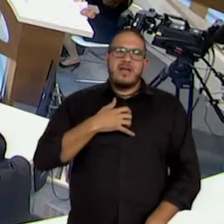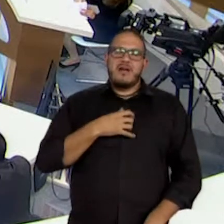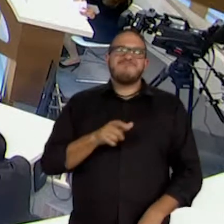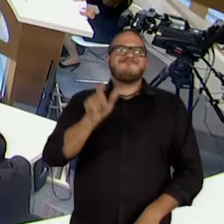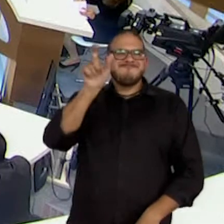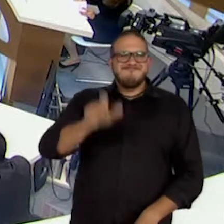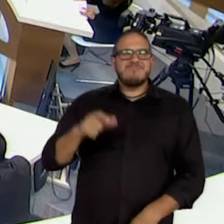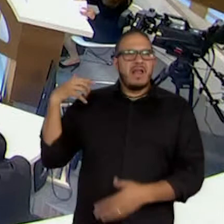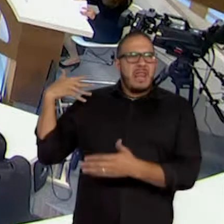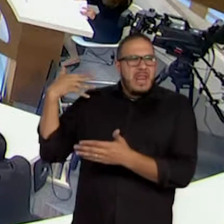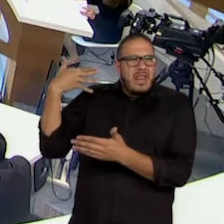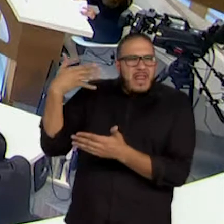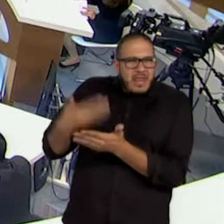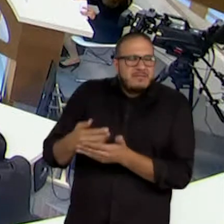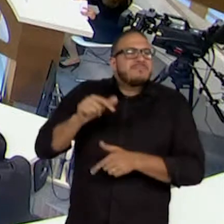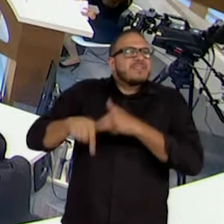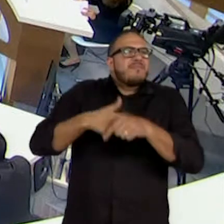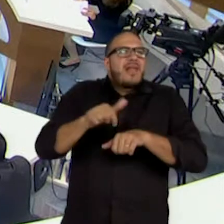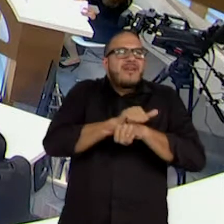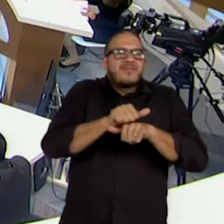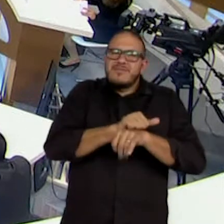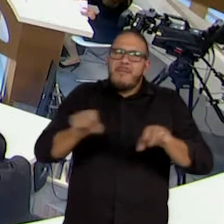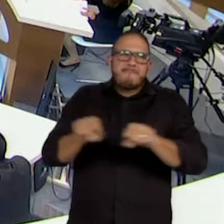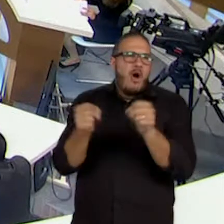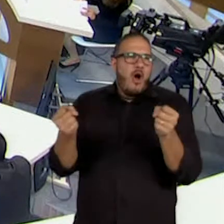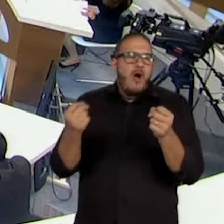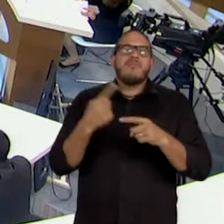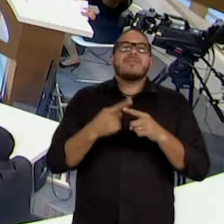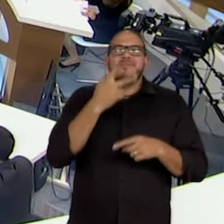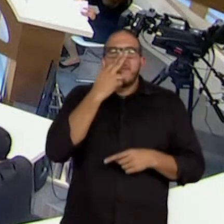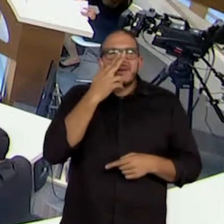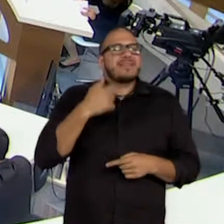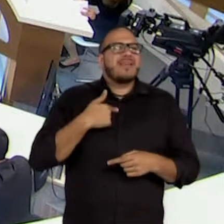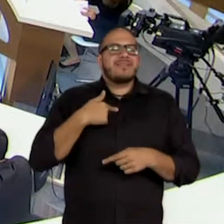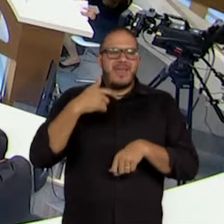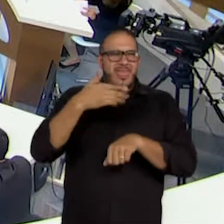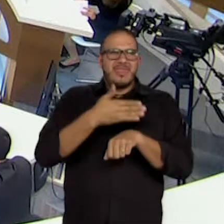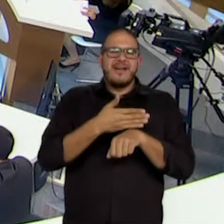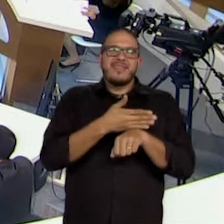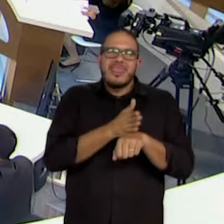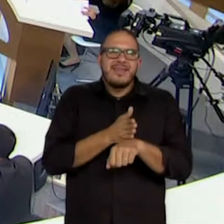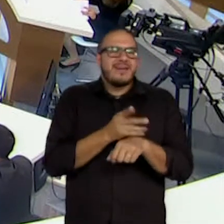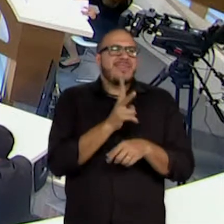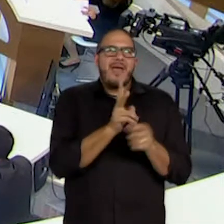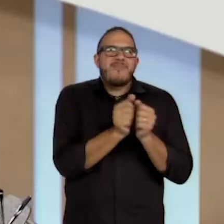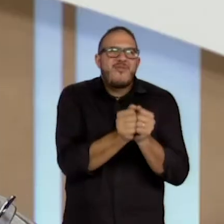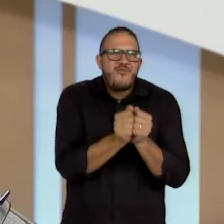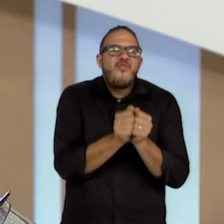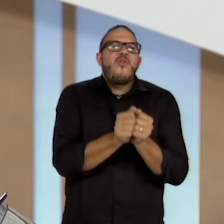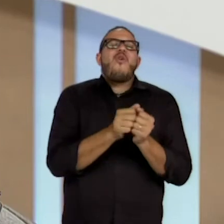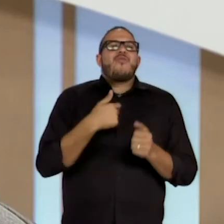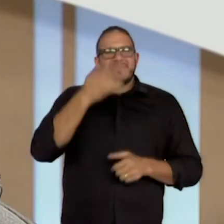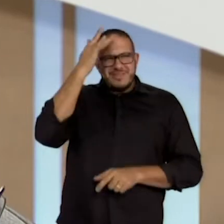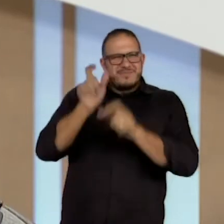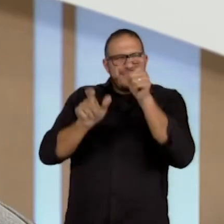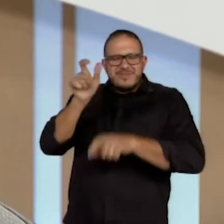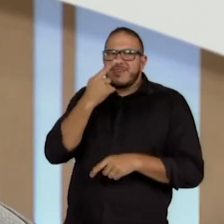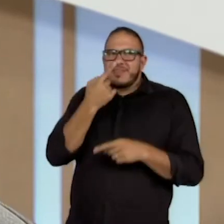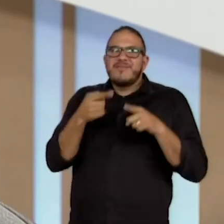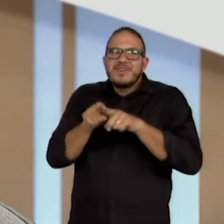legado do Lava Jato, porque vai parecer que o tempo todo ele era exatamente que pessoas estavam